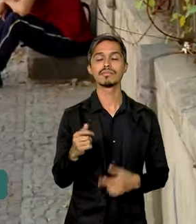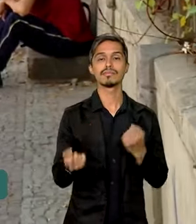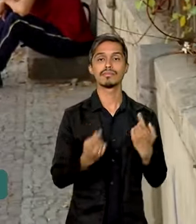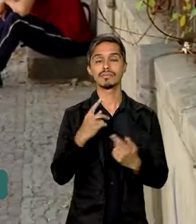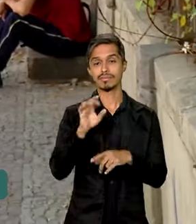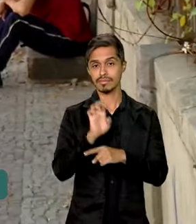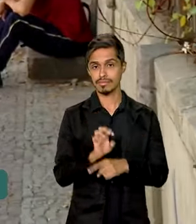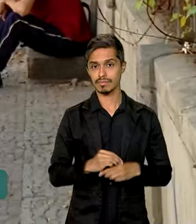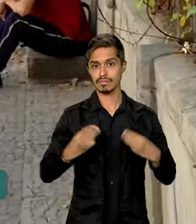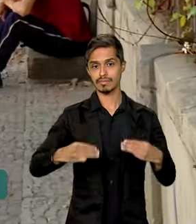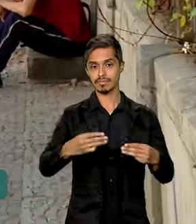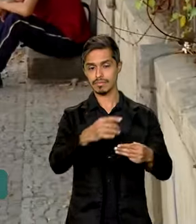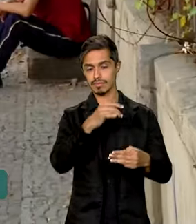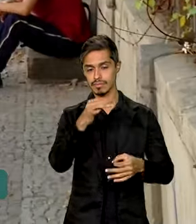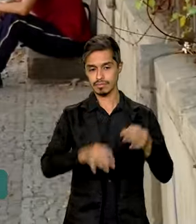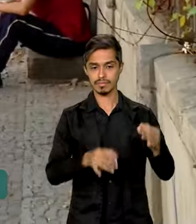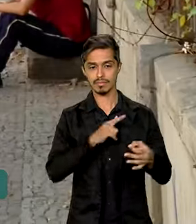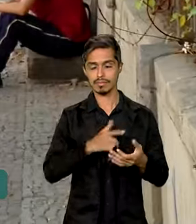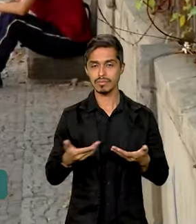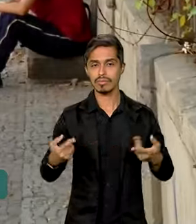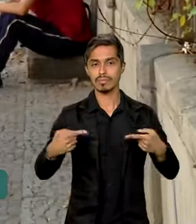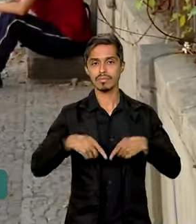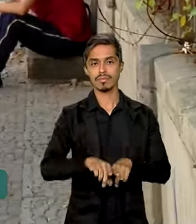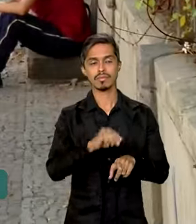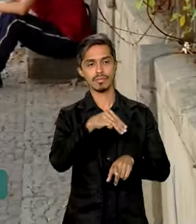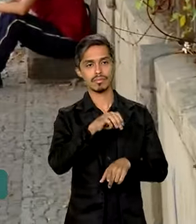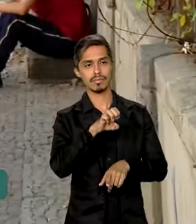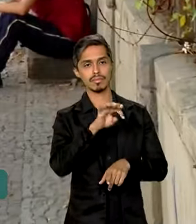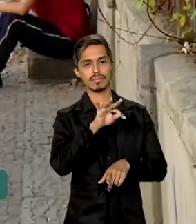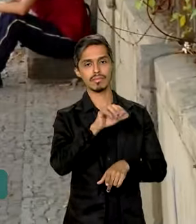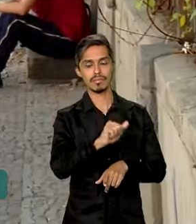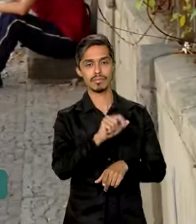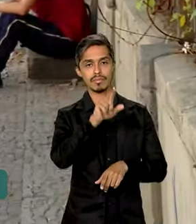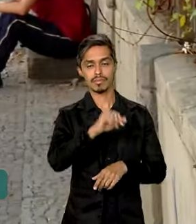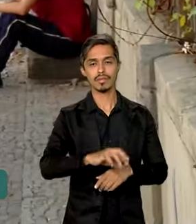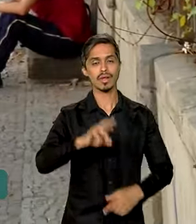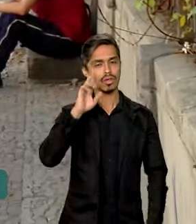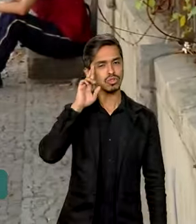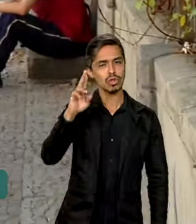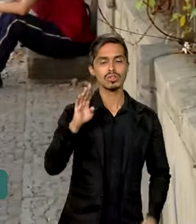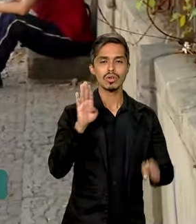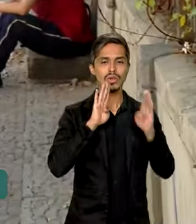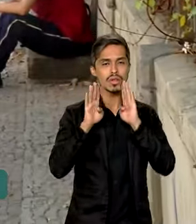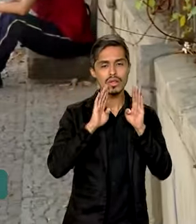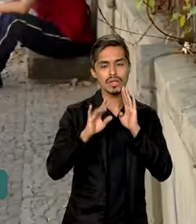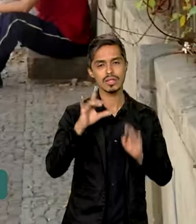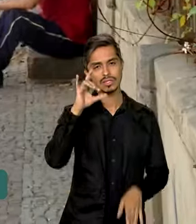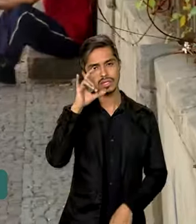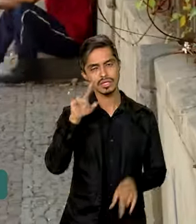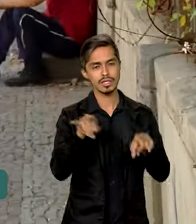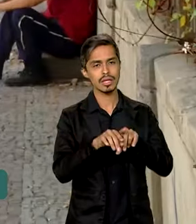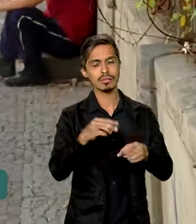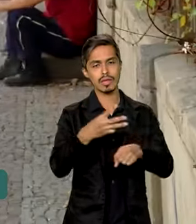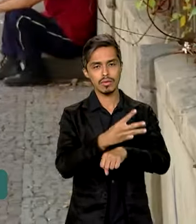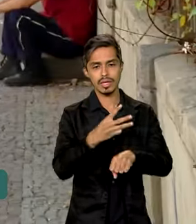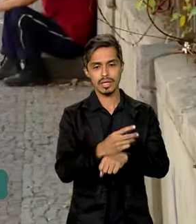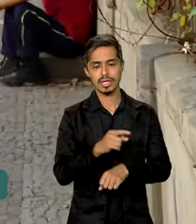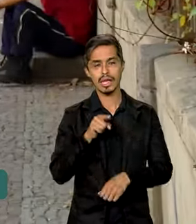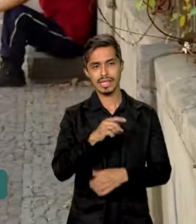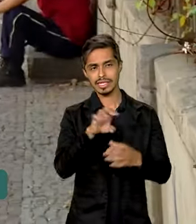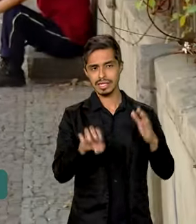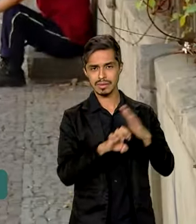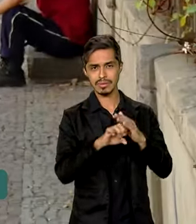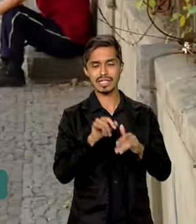o Ministério da Justiça tem uma cooperação técnica com a Meta, que é a empresa dona do Facebook, Instagram e WhatsApp para